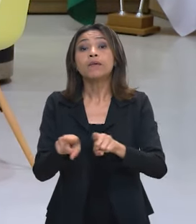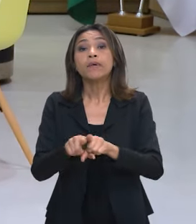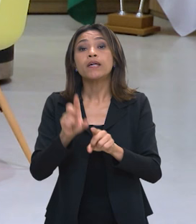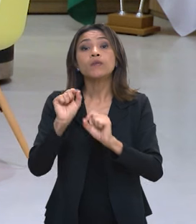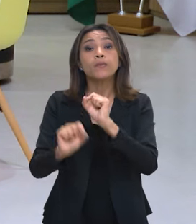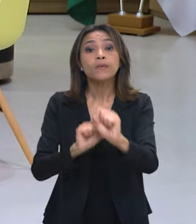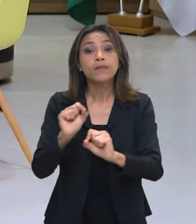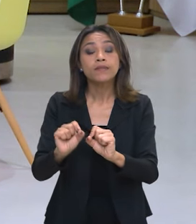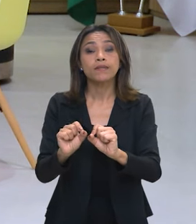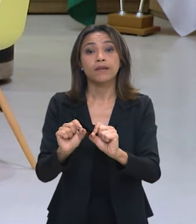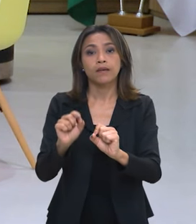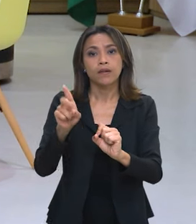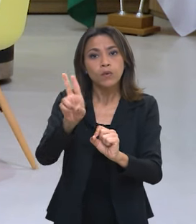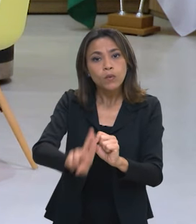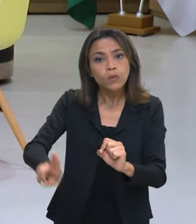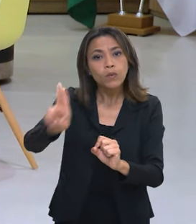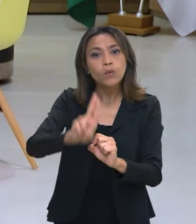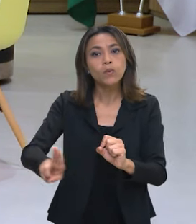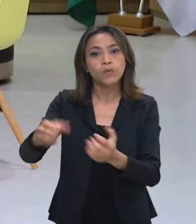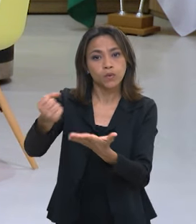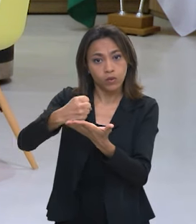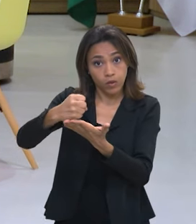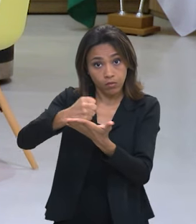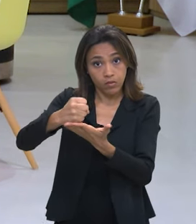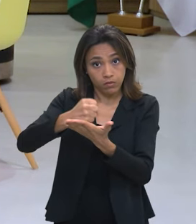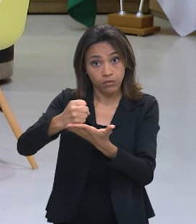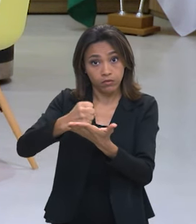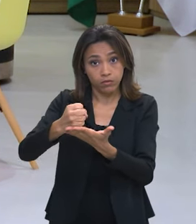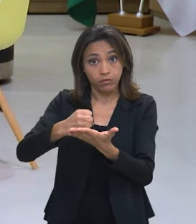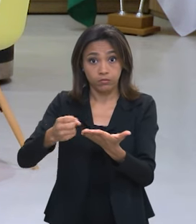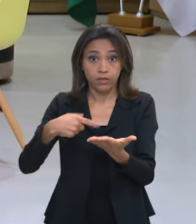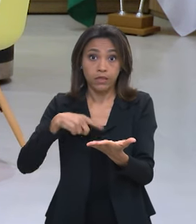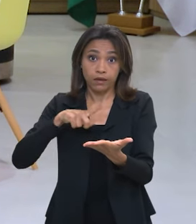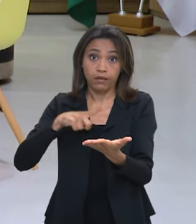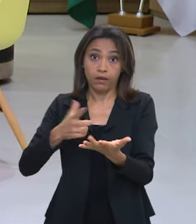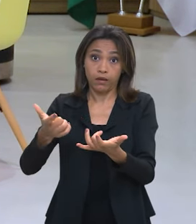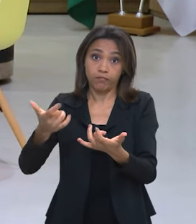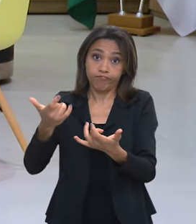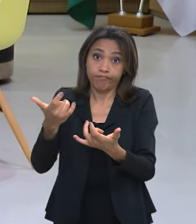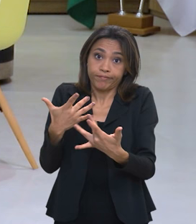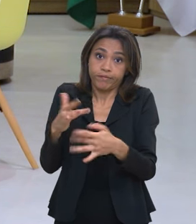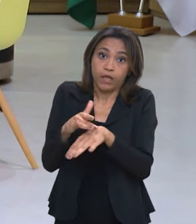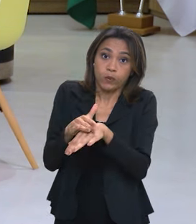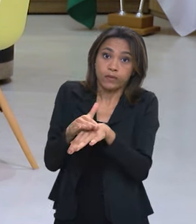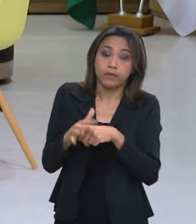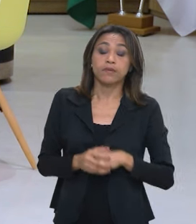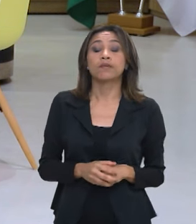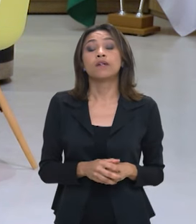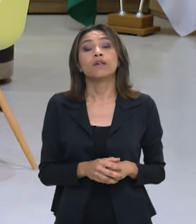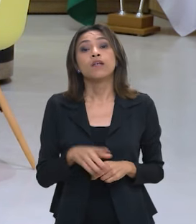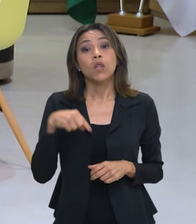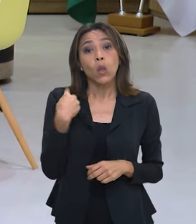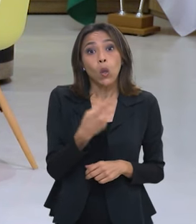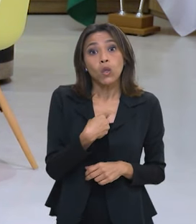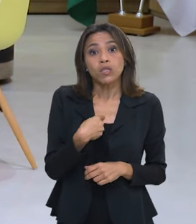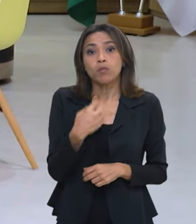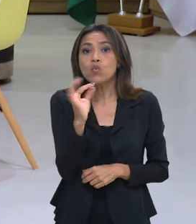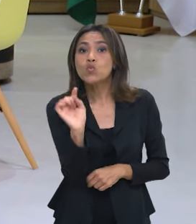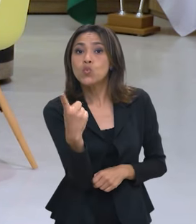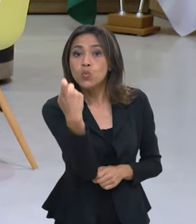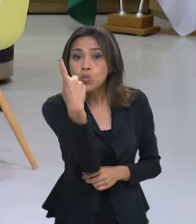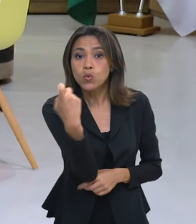facilitação do uso da medicação nós estamos agora trabalhando com uma